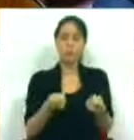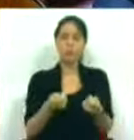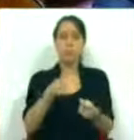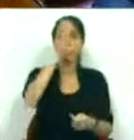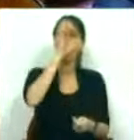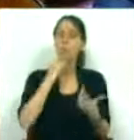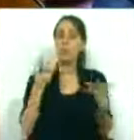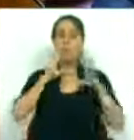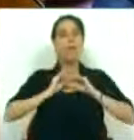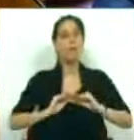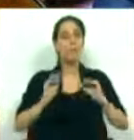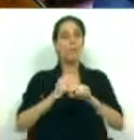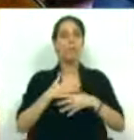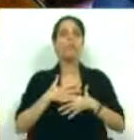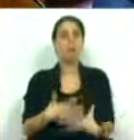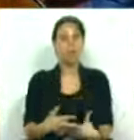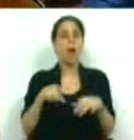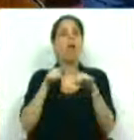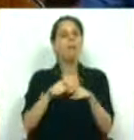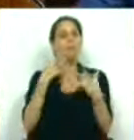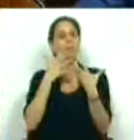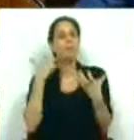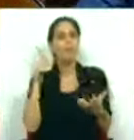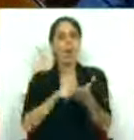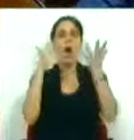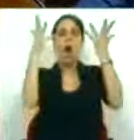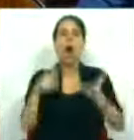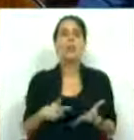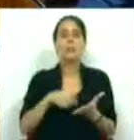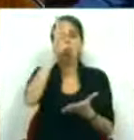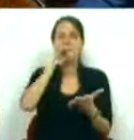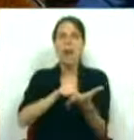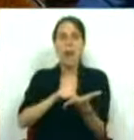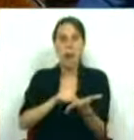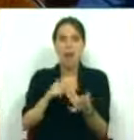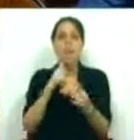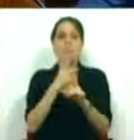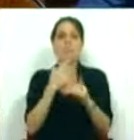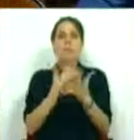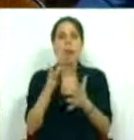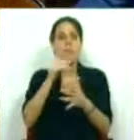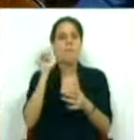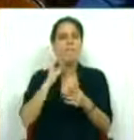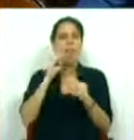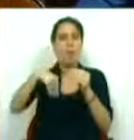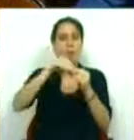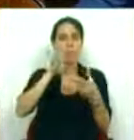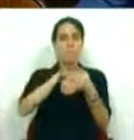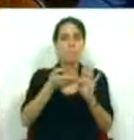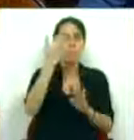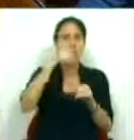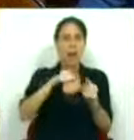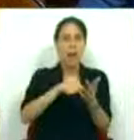Governo na formação profissional está evidenciada neste Orçamento de Estado através do aumento das verbas afetas.